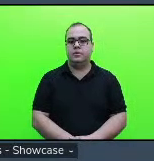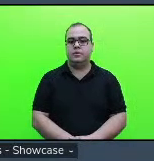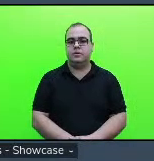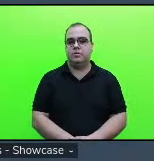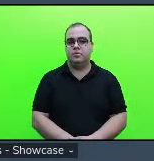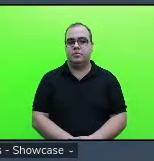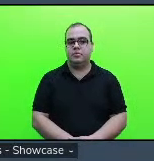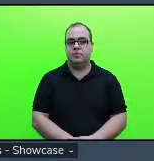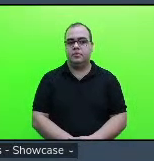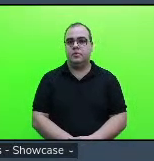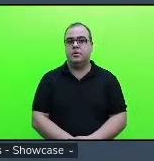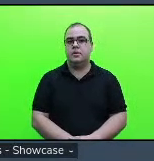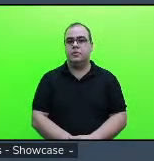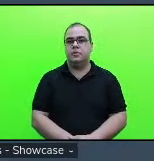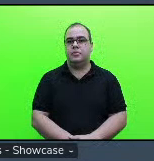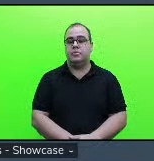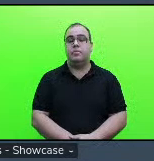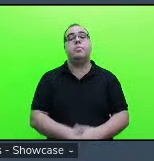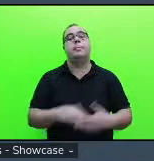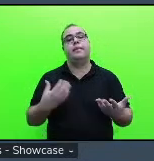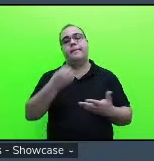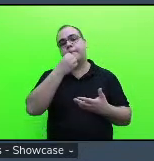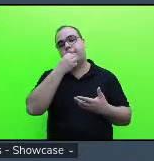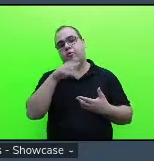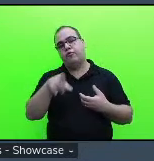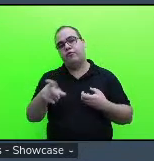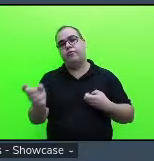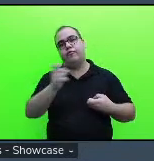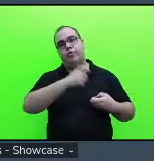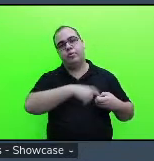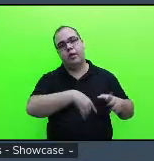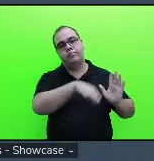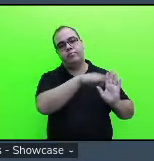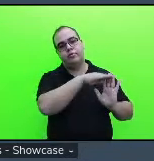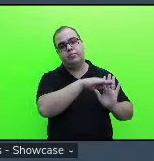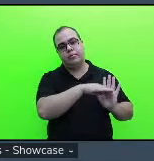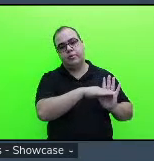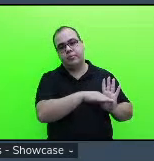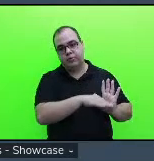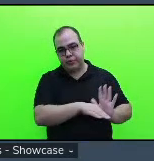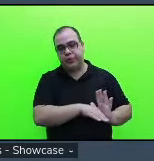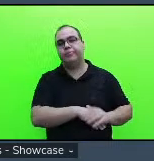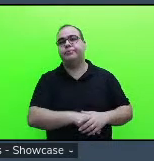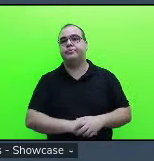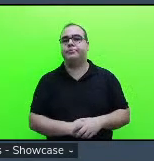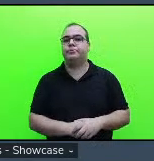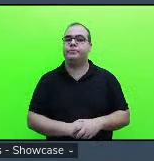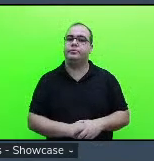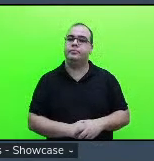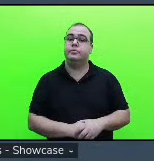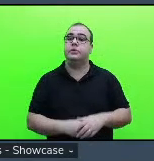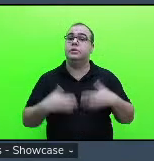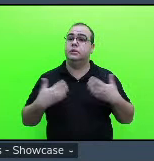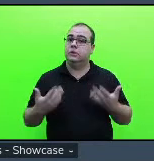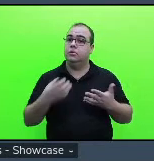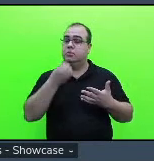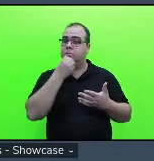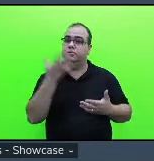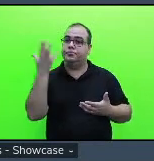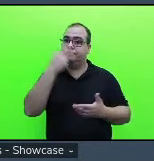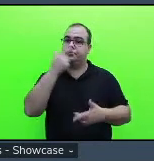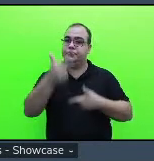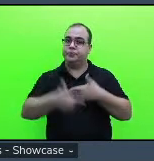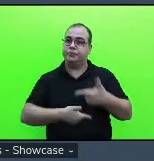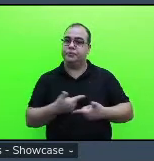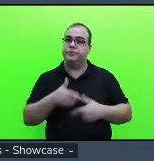Obrigado Xero que bom que você pôde voltar para a gente terminar a sua missão quero te parabenizar também pelo trabalho pela relevância